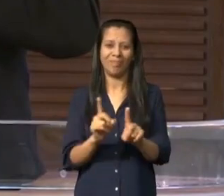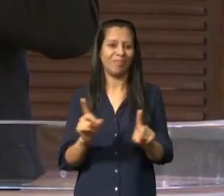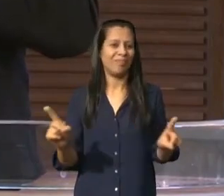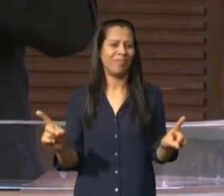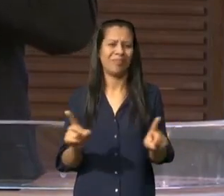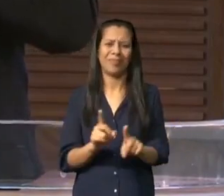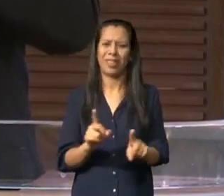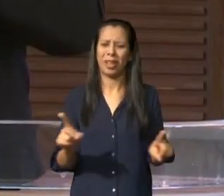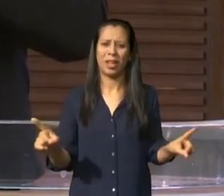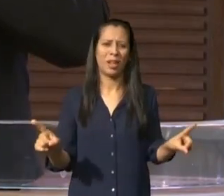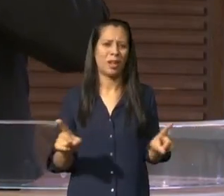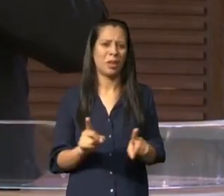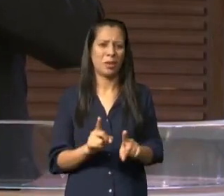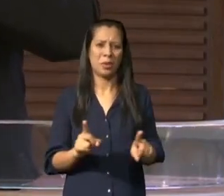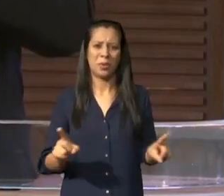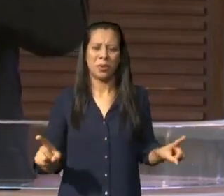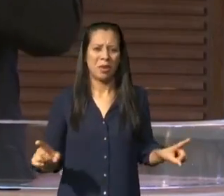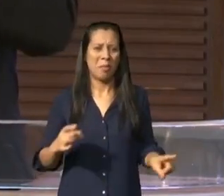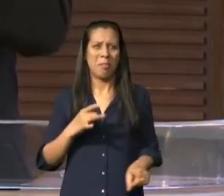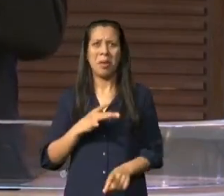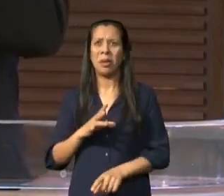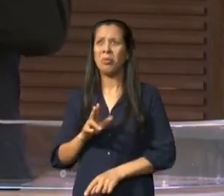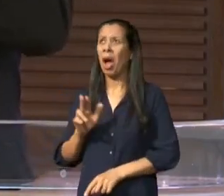não tenha medo de não estar no céu